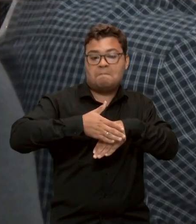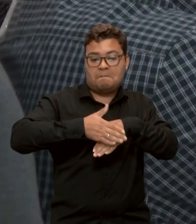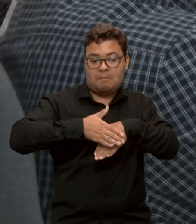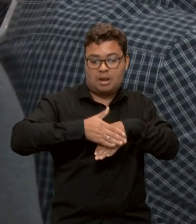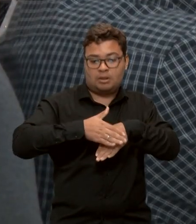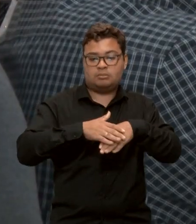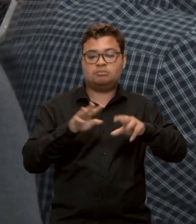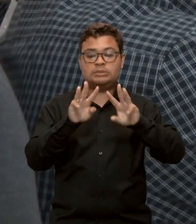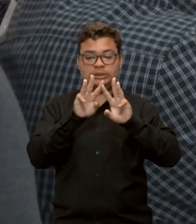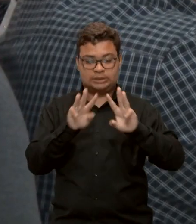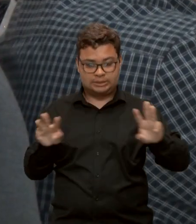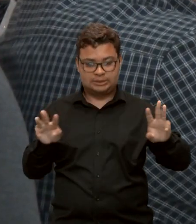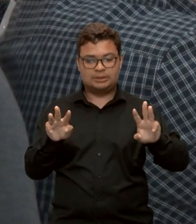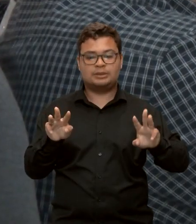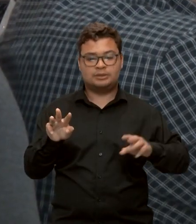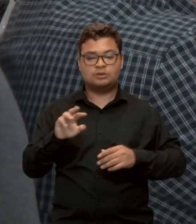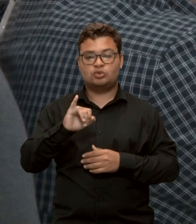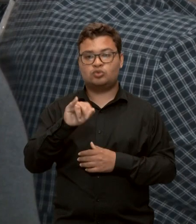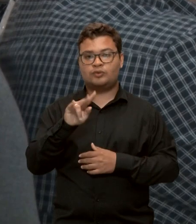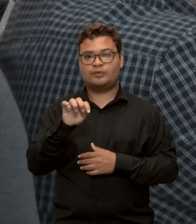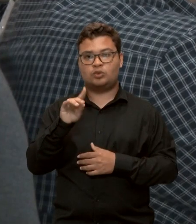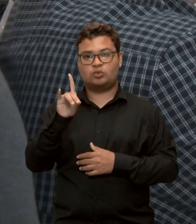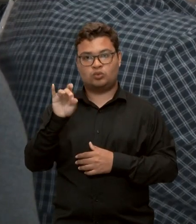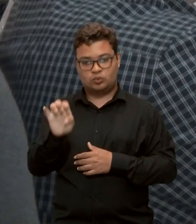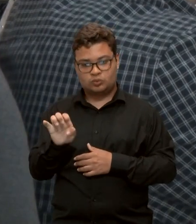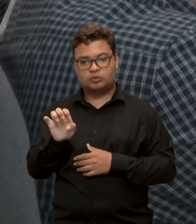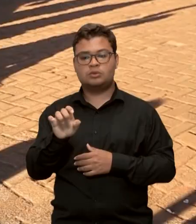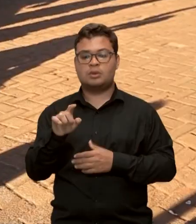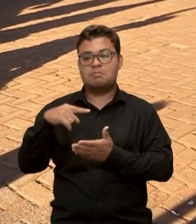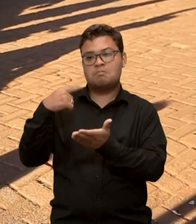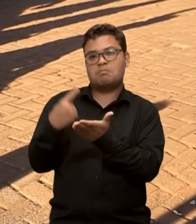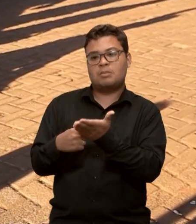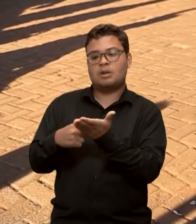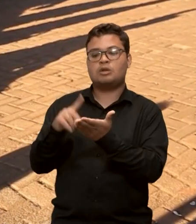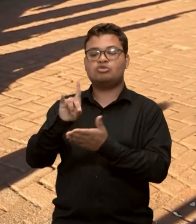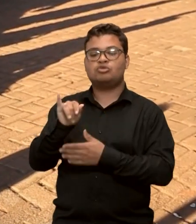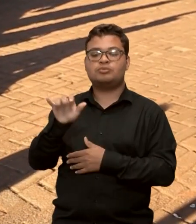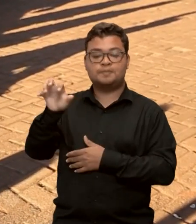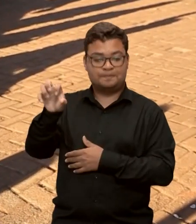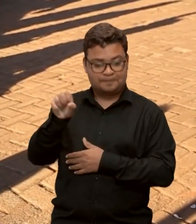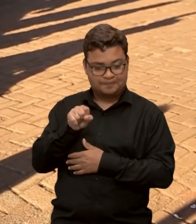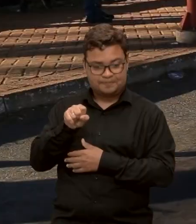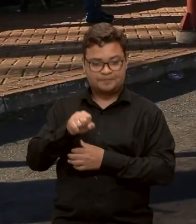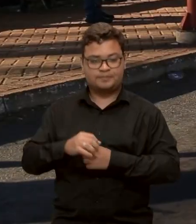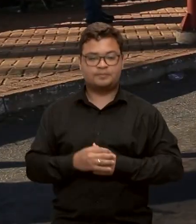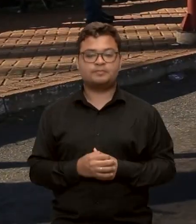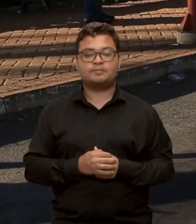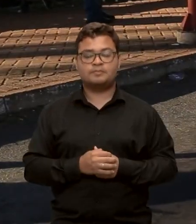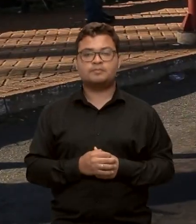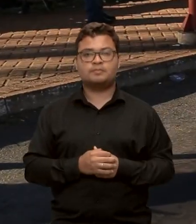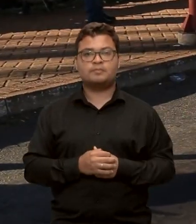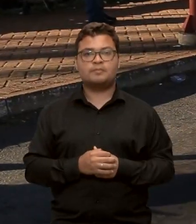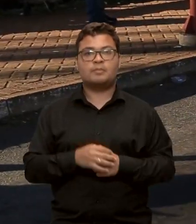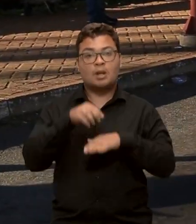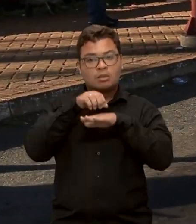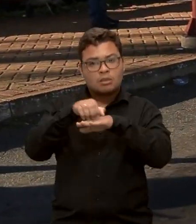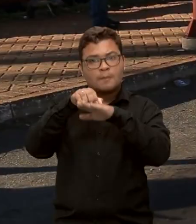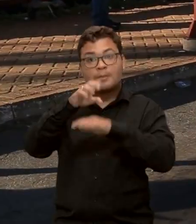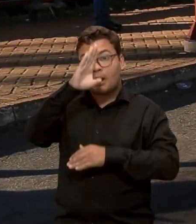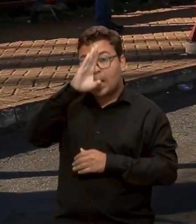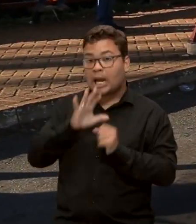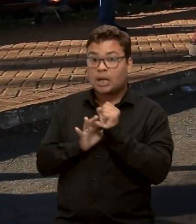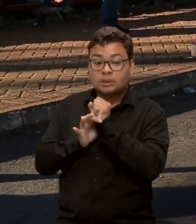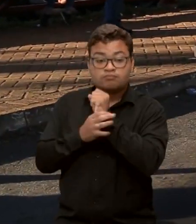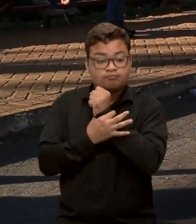no site da Juventude e agendar a retirada. A garantia de transporte gratuito é essencial